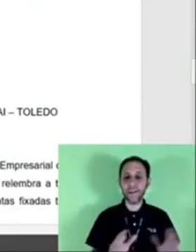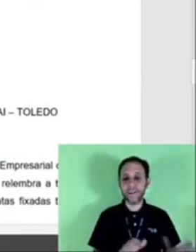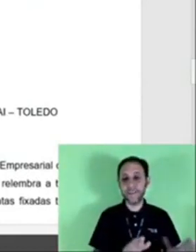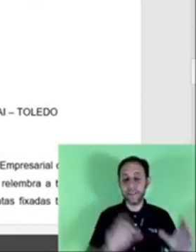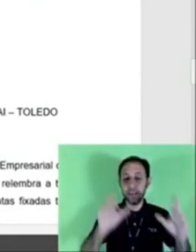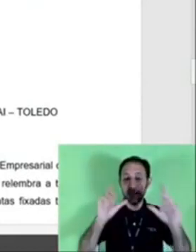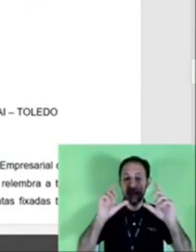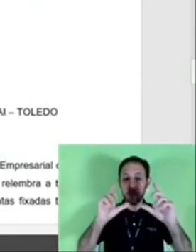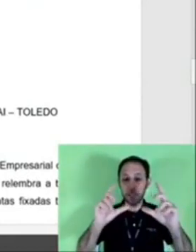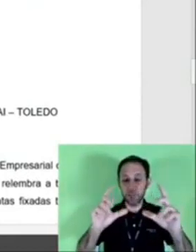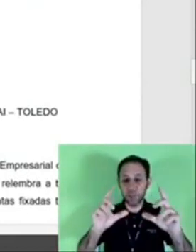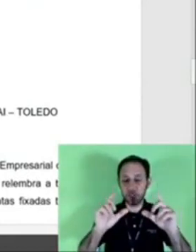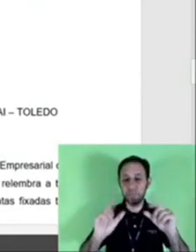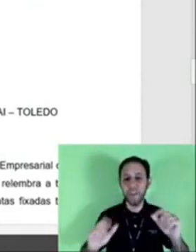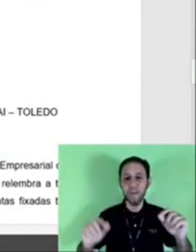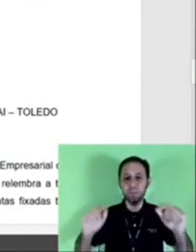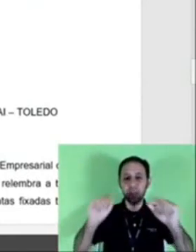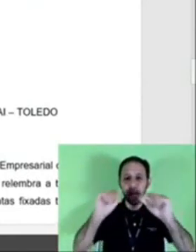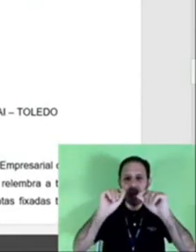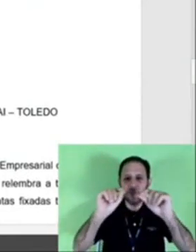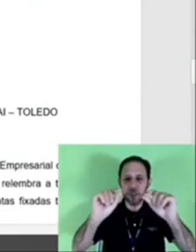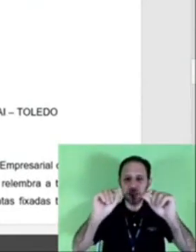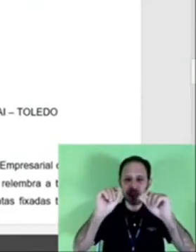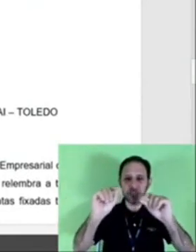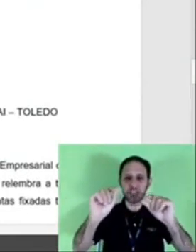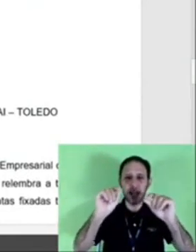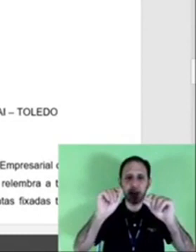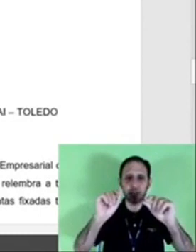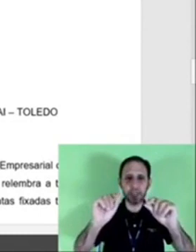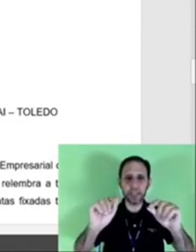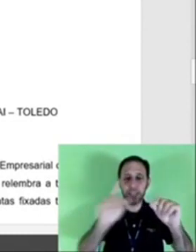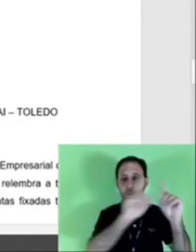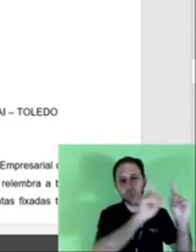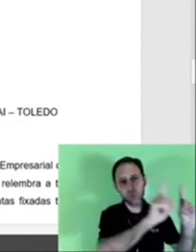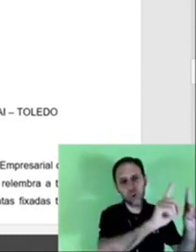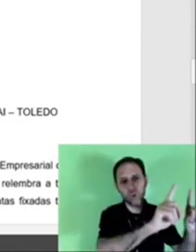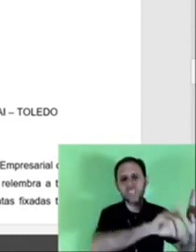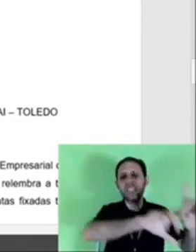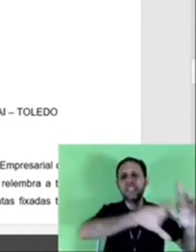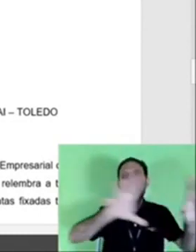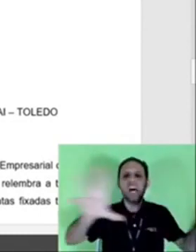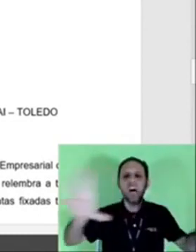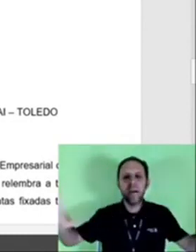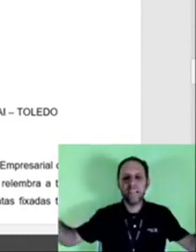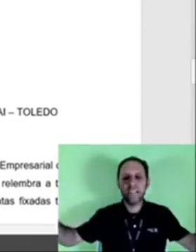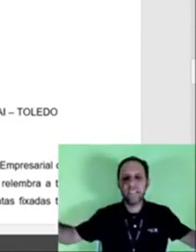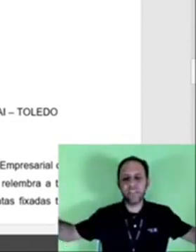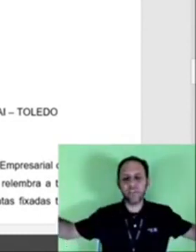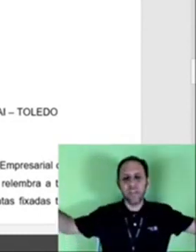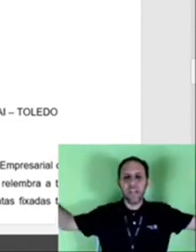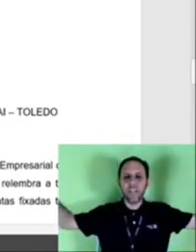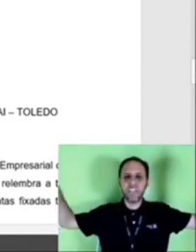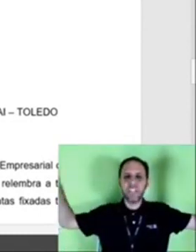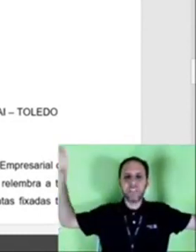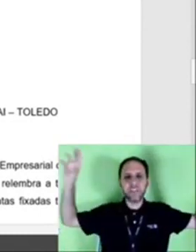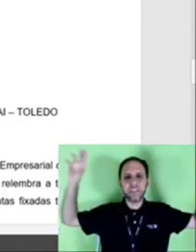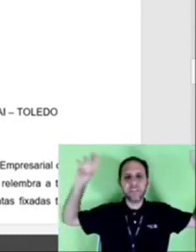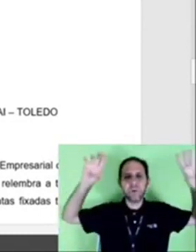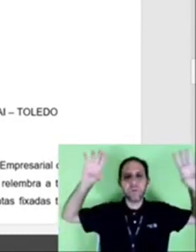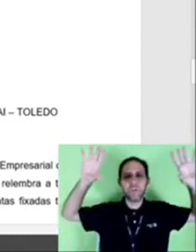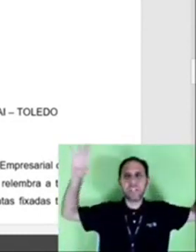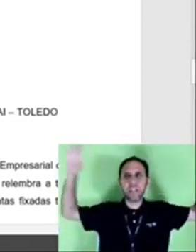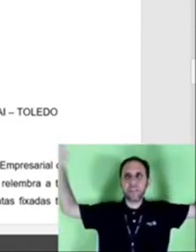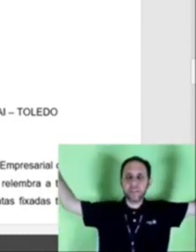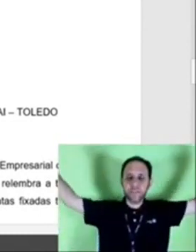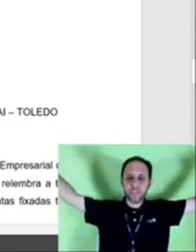agora lembrando que nós já falamos aviso caixa alta negrito 12 não mais que isso tem gente que vai